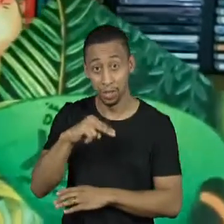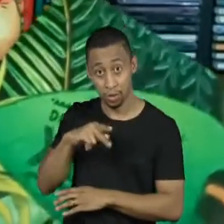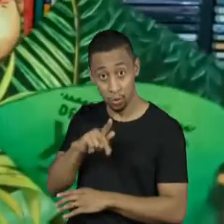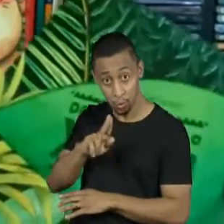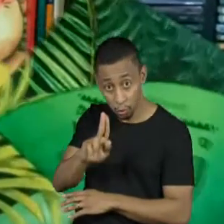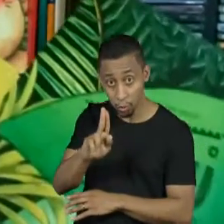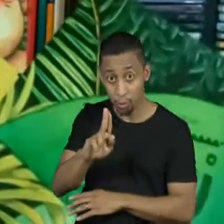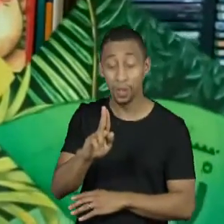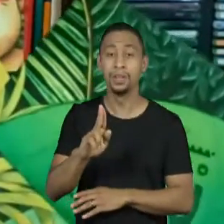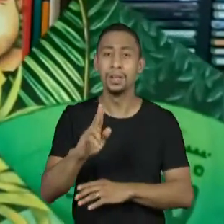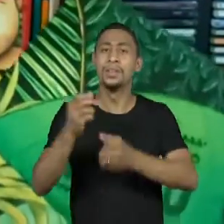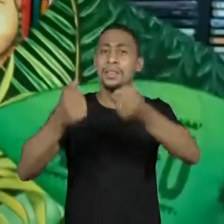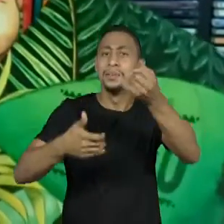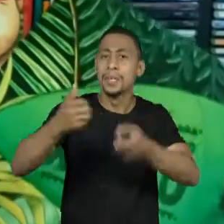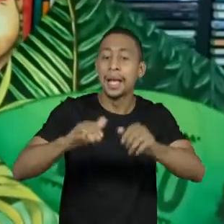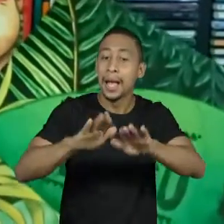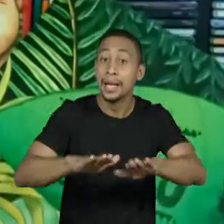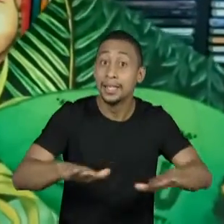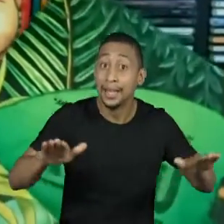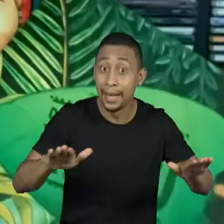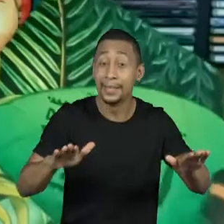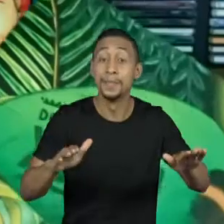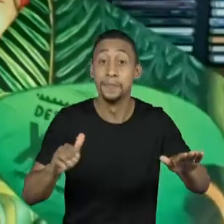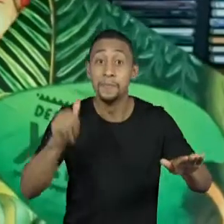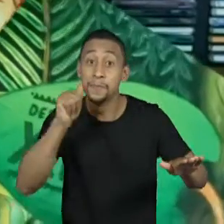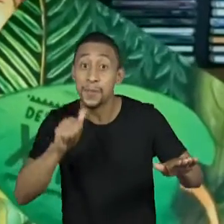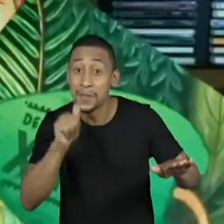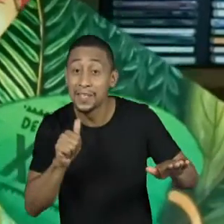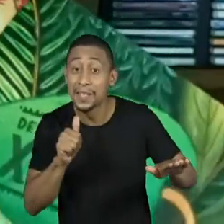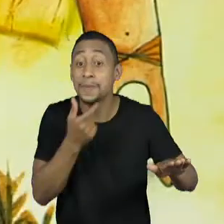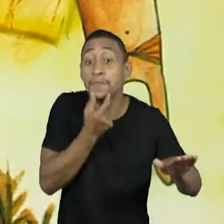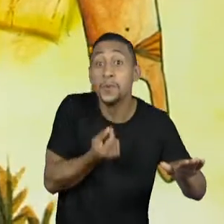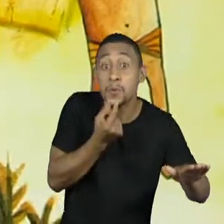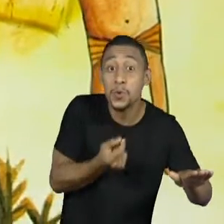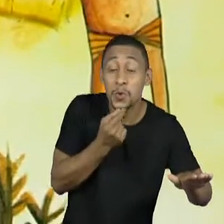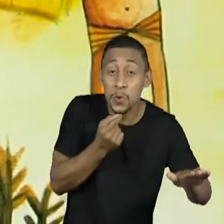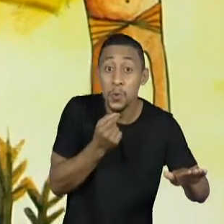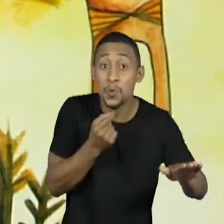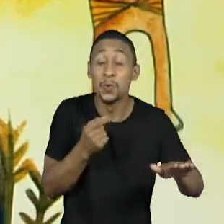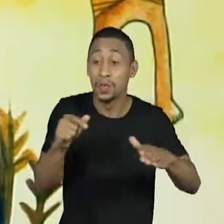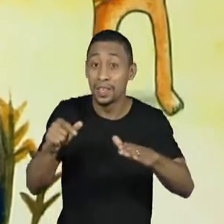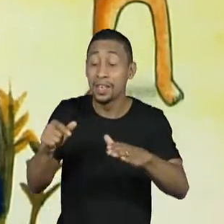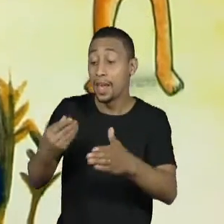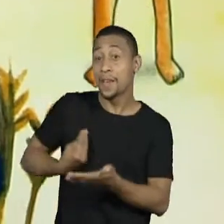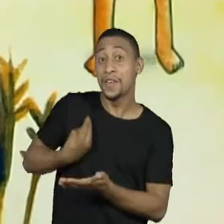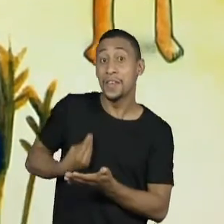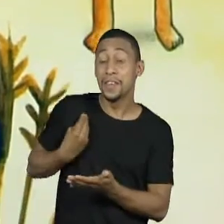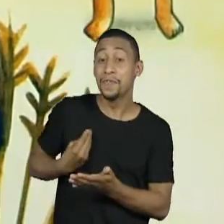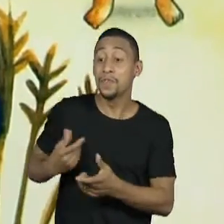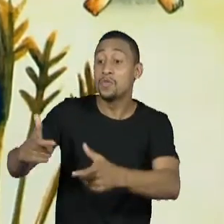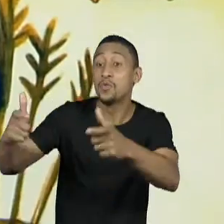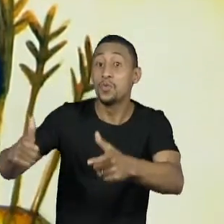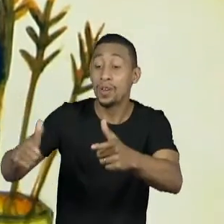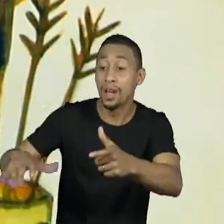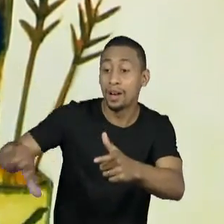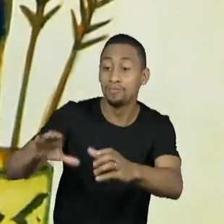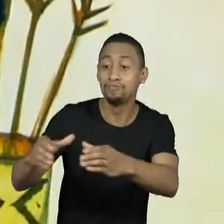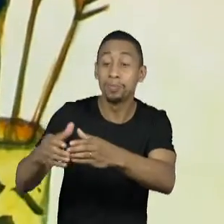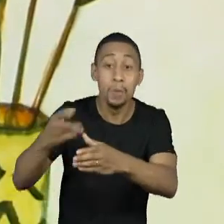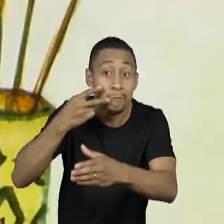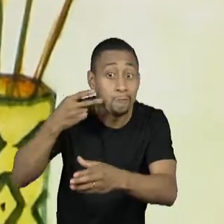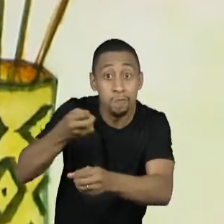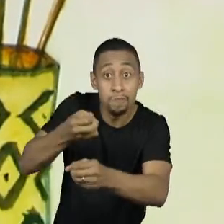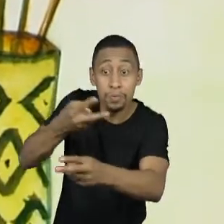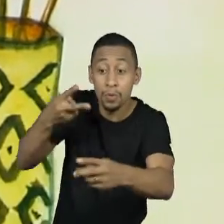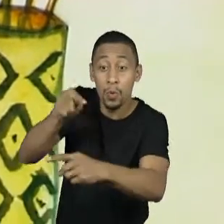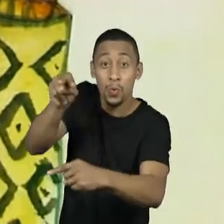sobre as crianças, os meninos e meninas que vivem na Reserva Nacional do Xingu, que é uma